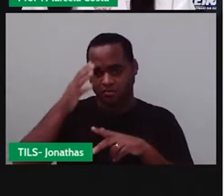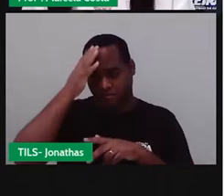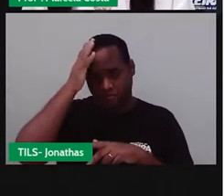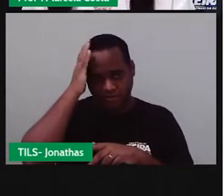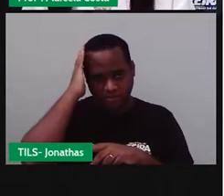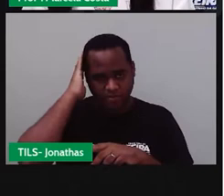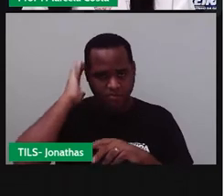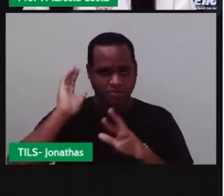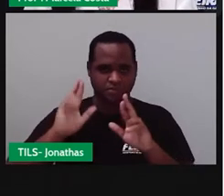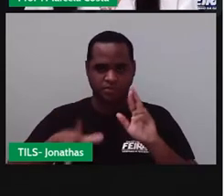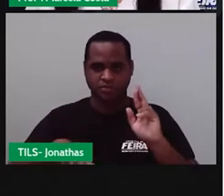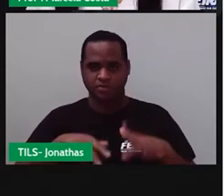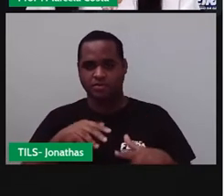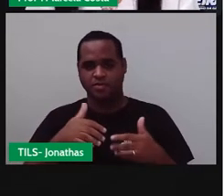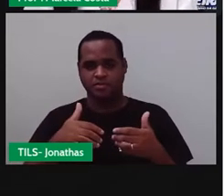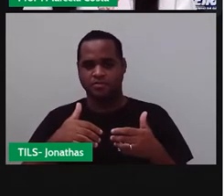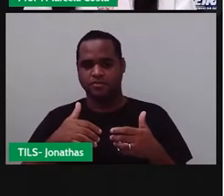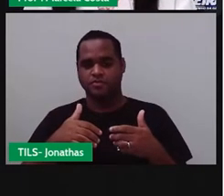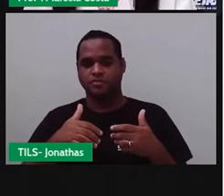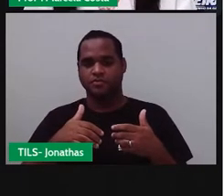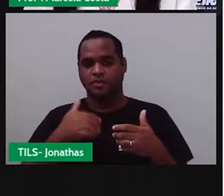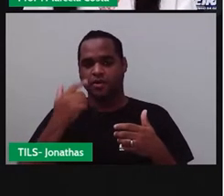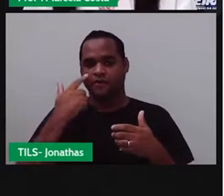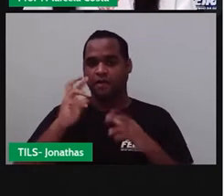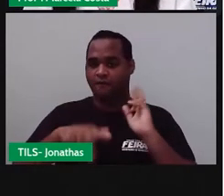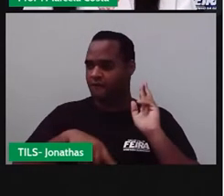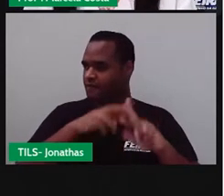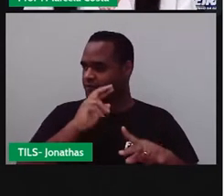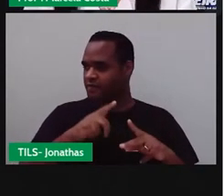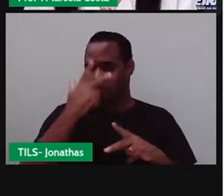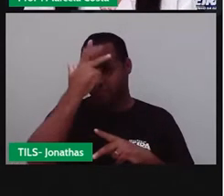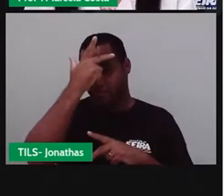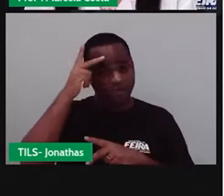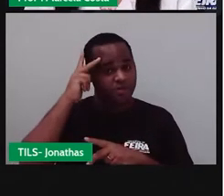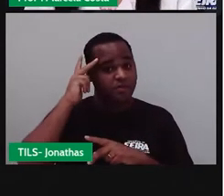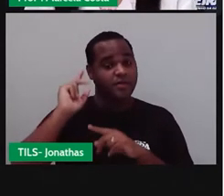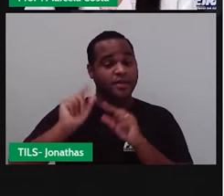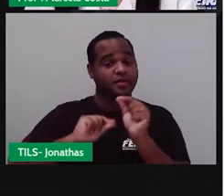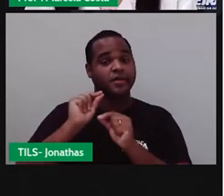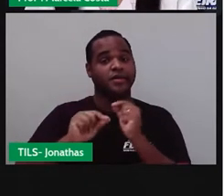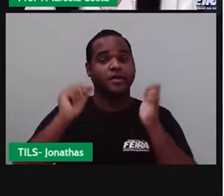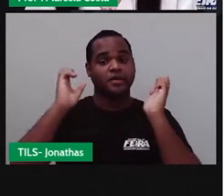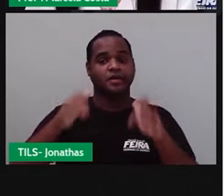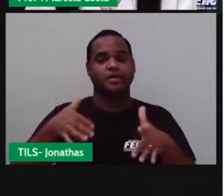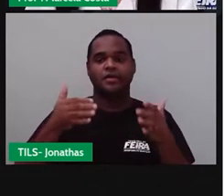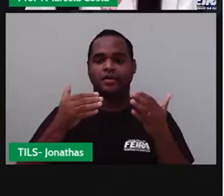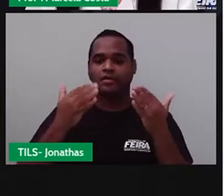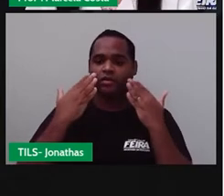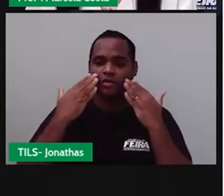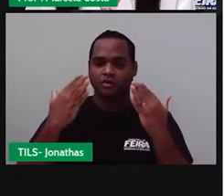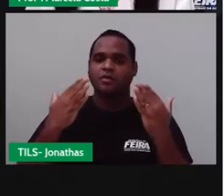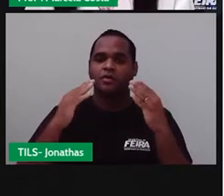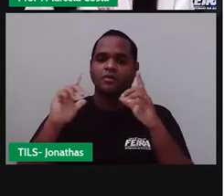iguais ou são diferentes nessas pessoas que estão sendo retratadas nessas imagens.